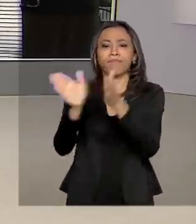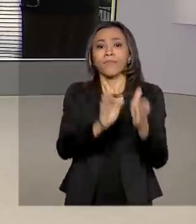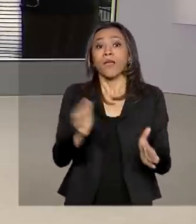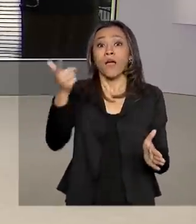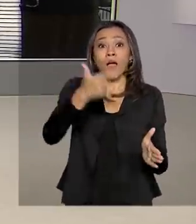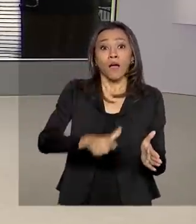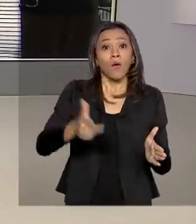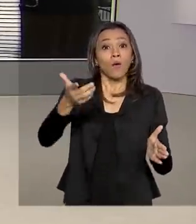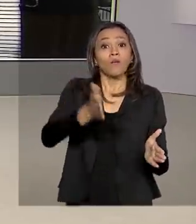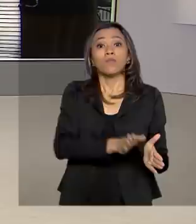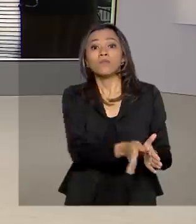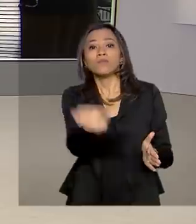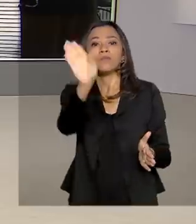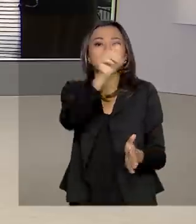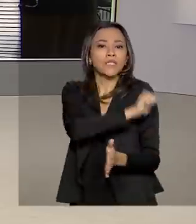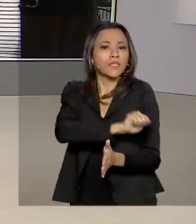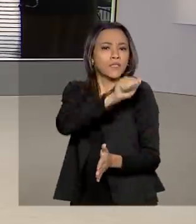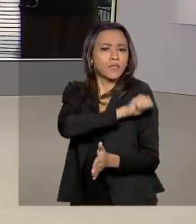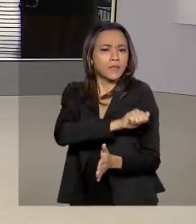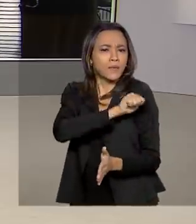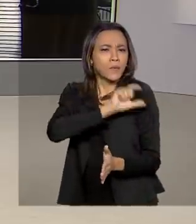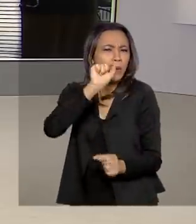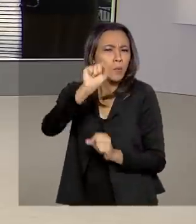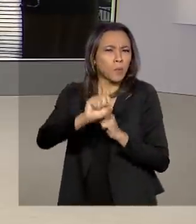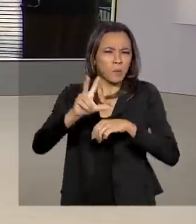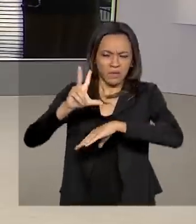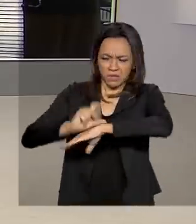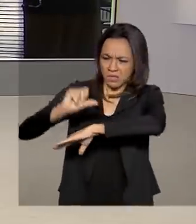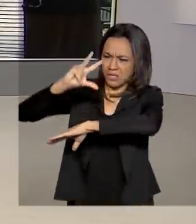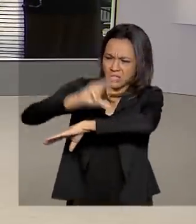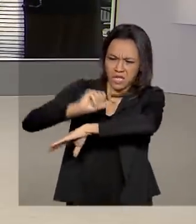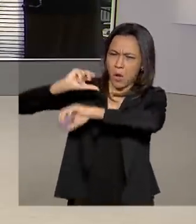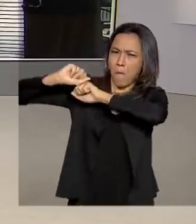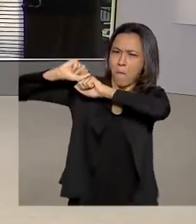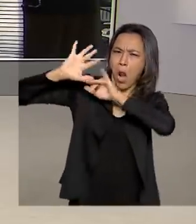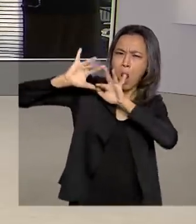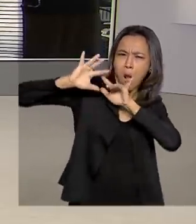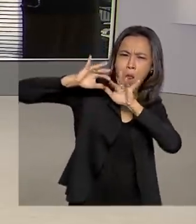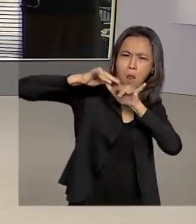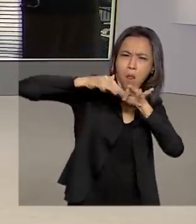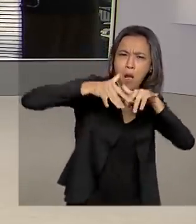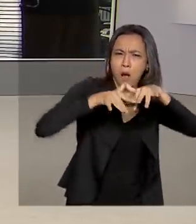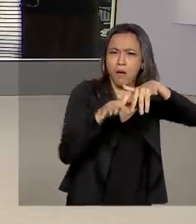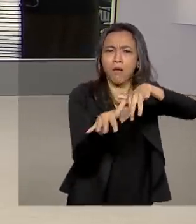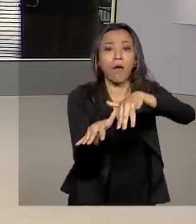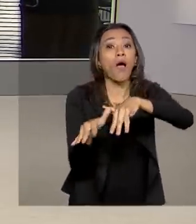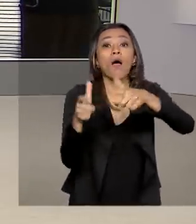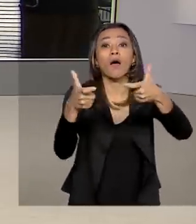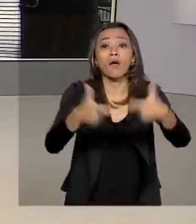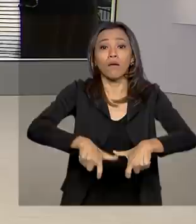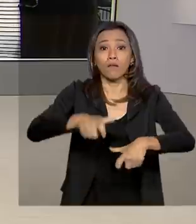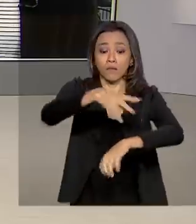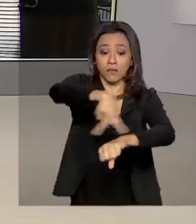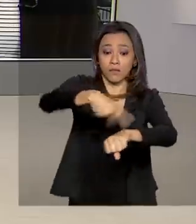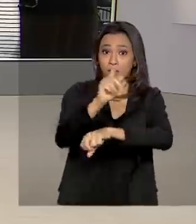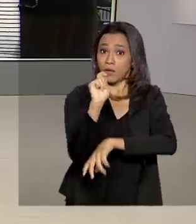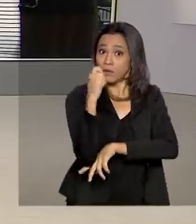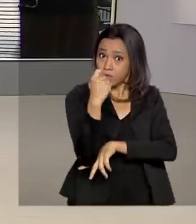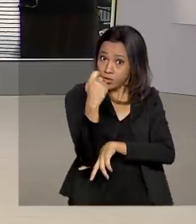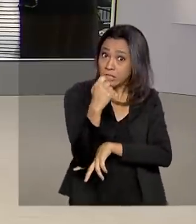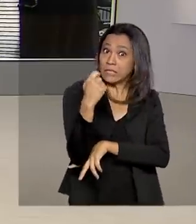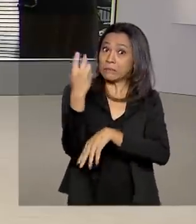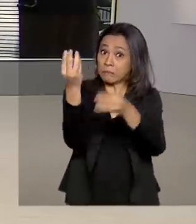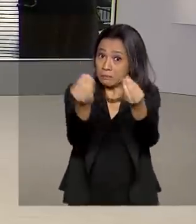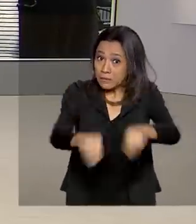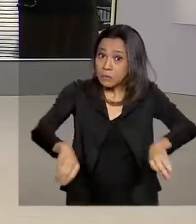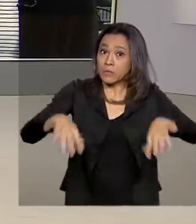para o Rio de Janeiro com a Cláudia Boiunga, porque uma nuvem de gafanhotos invadiu províncias da Argentina e está prejudicando produtores de